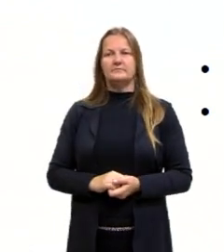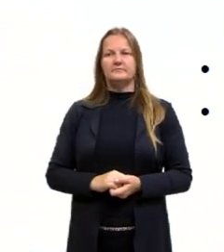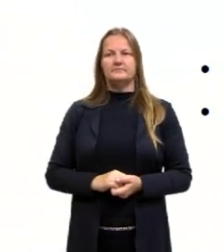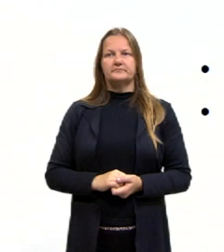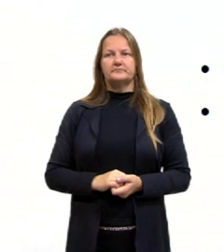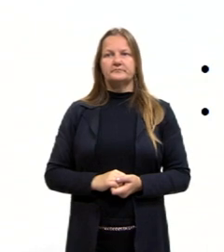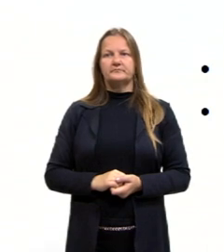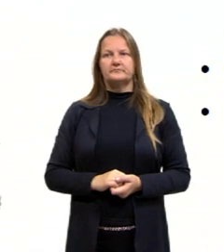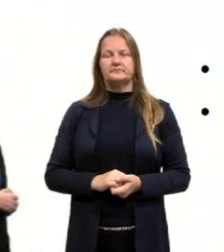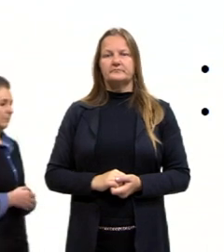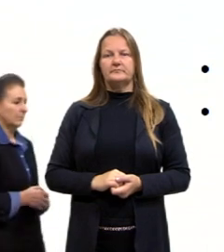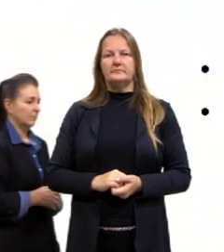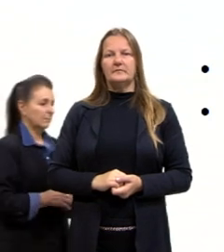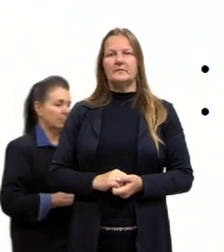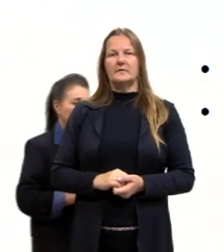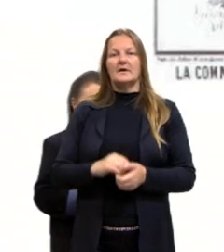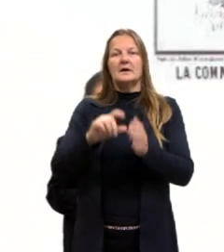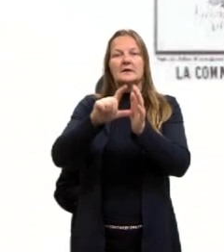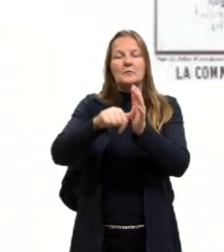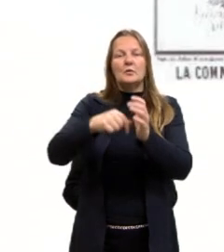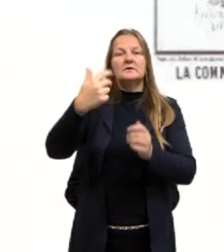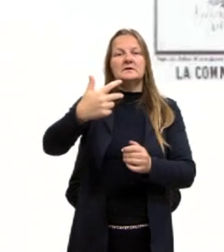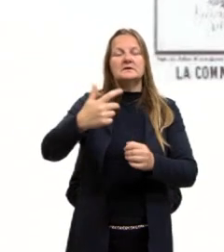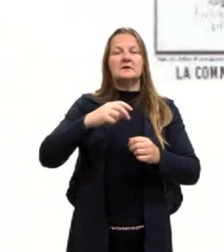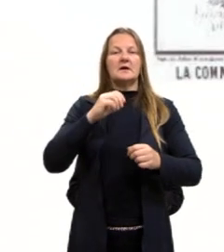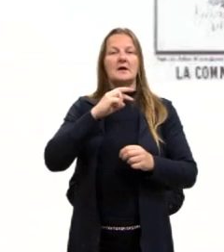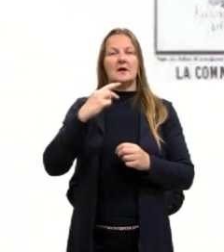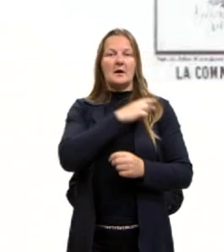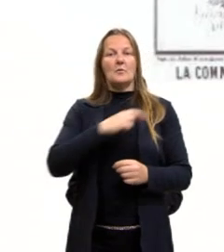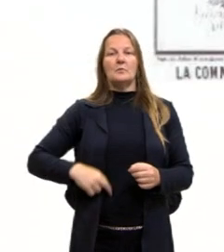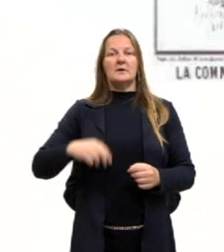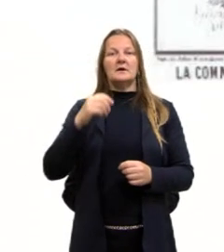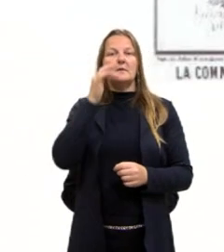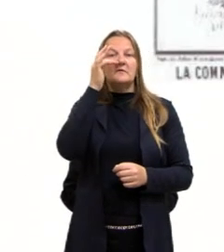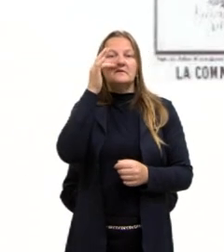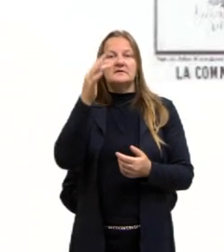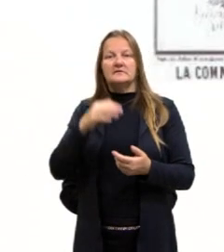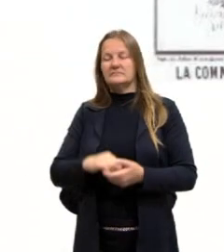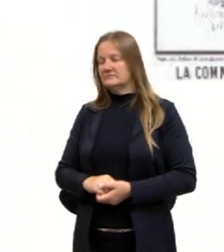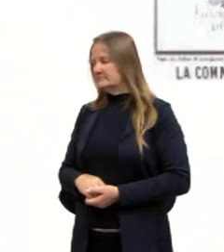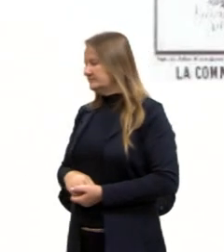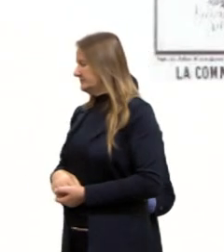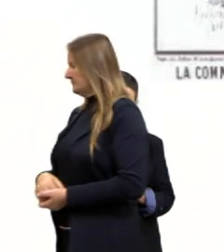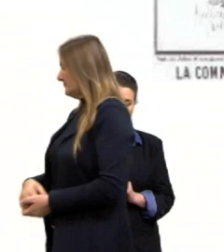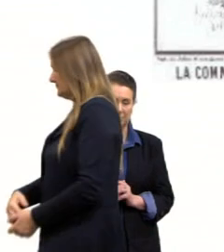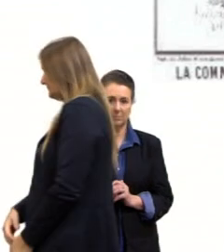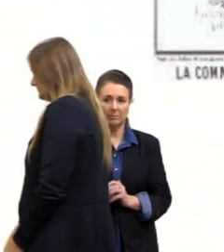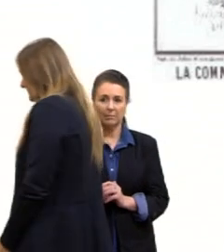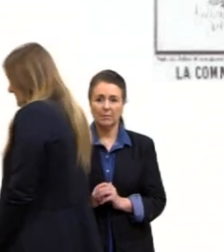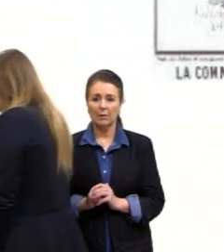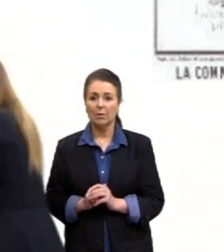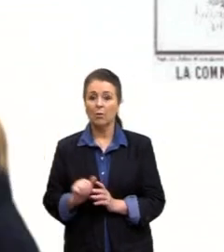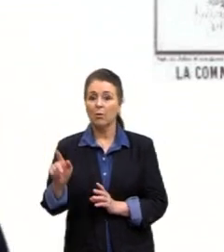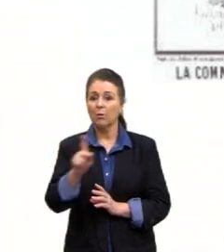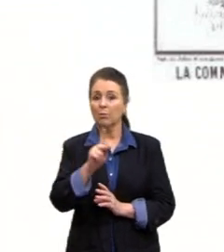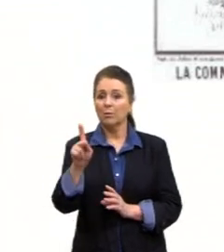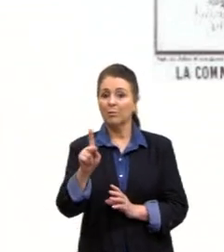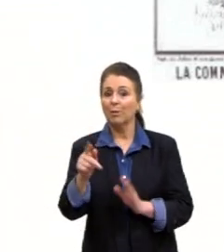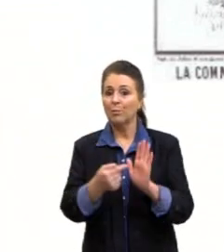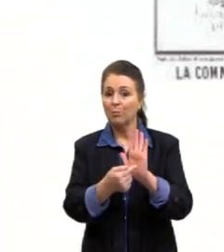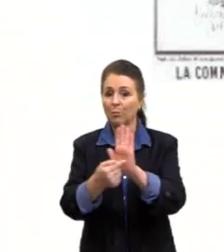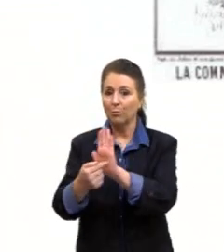ter aí a Terceira República Francesa. Na Comuna, aqui a gente tem uma imagem, então, de mulheres